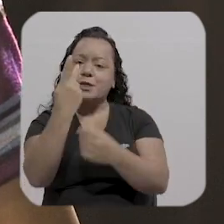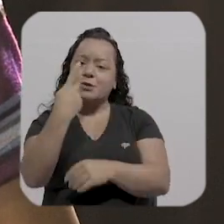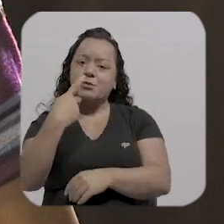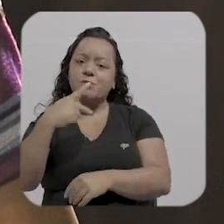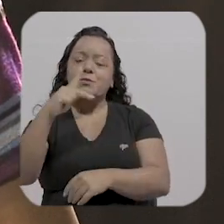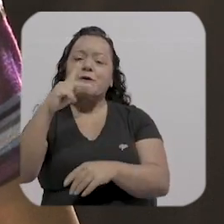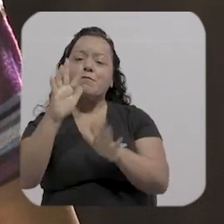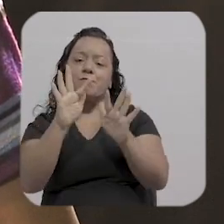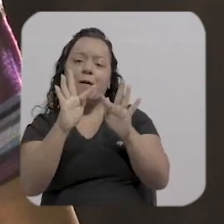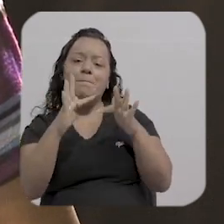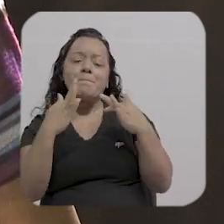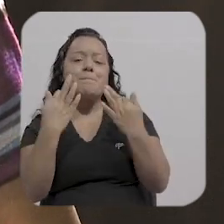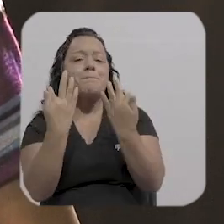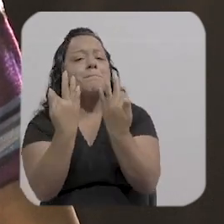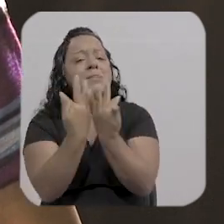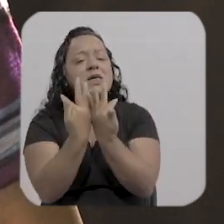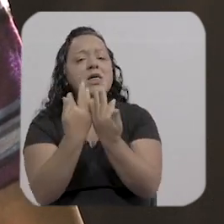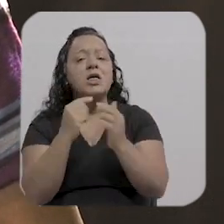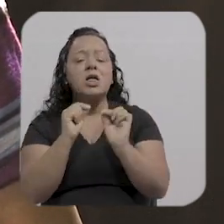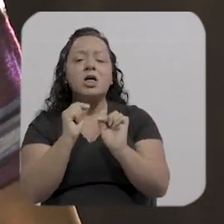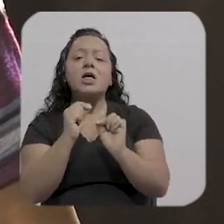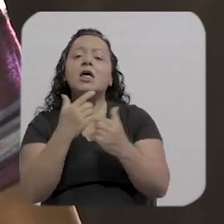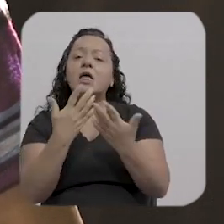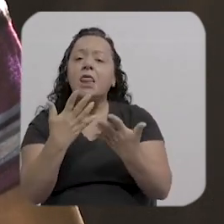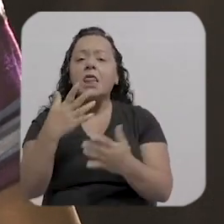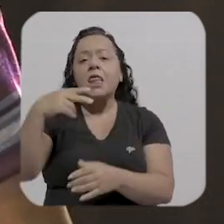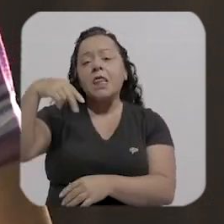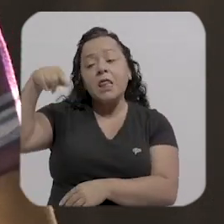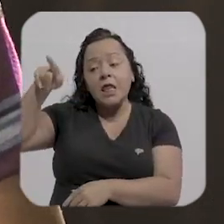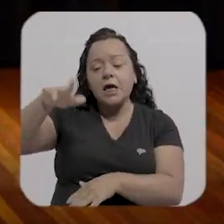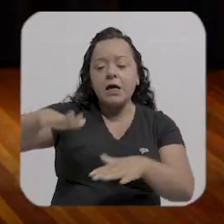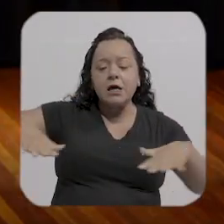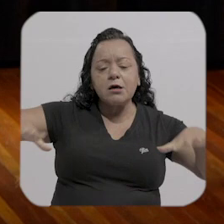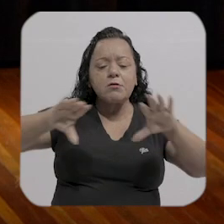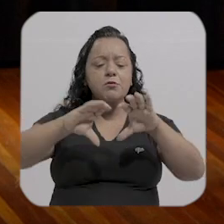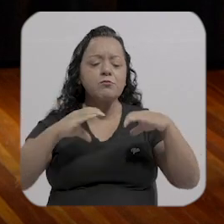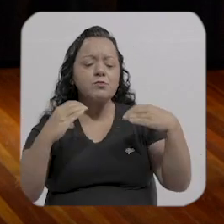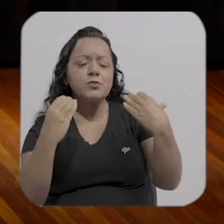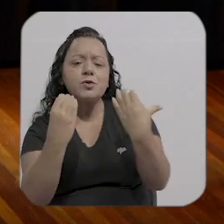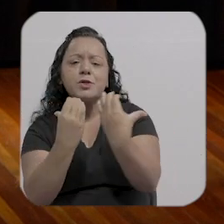tem nas comunidades, né? Como Itacoan, Nazaré, São Carlos.